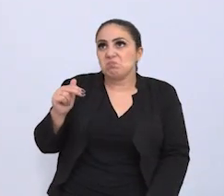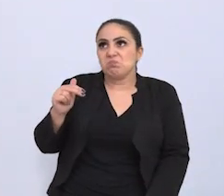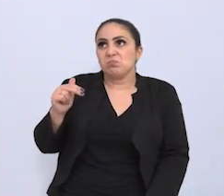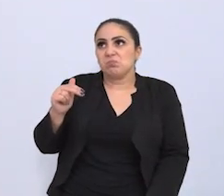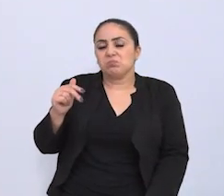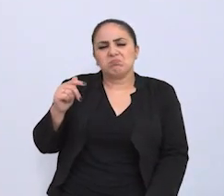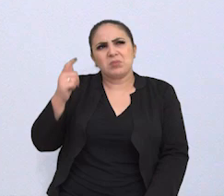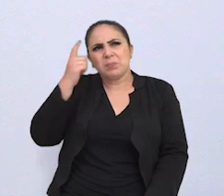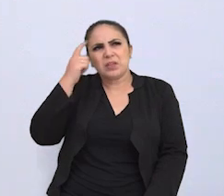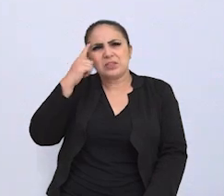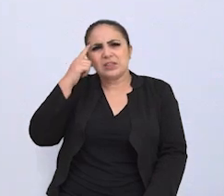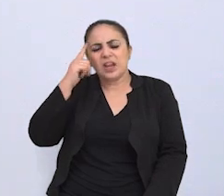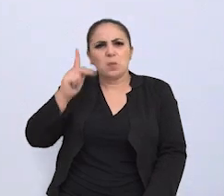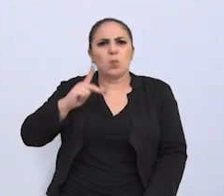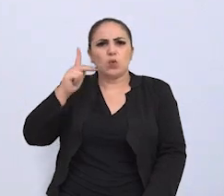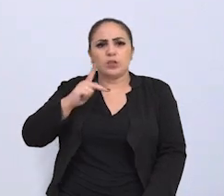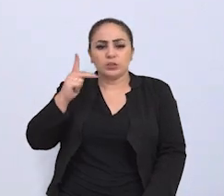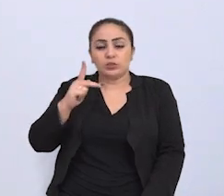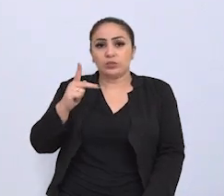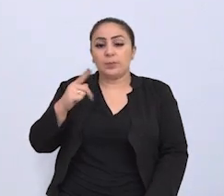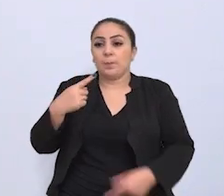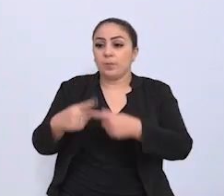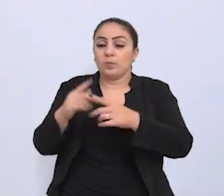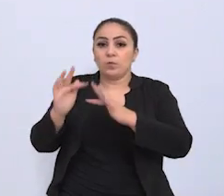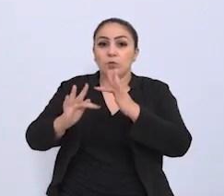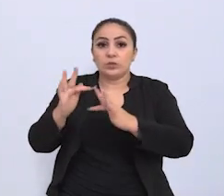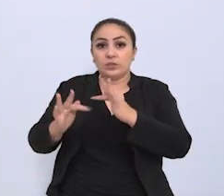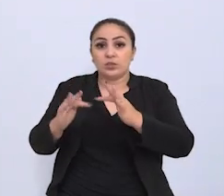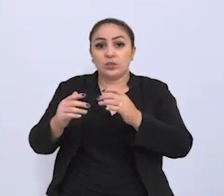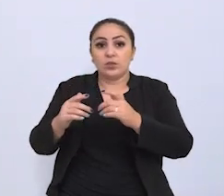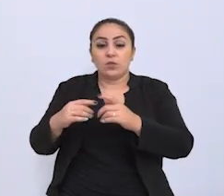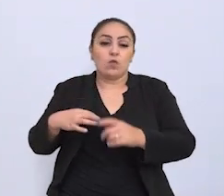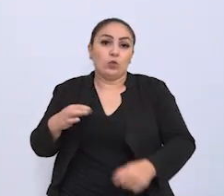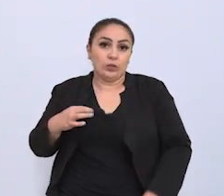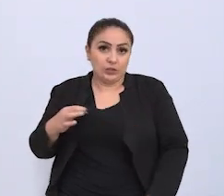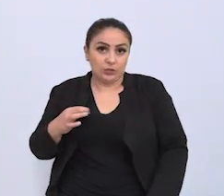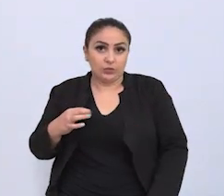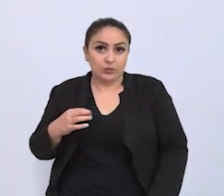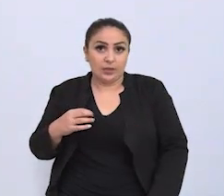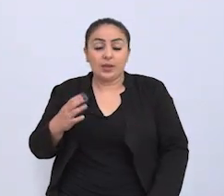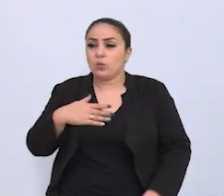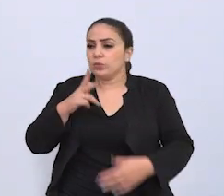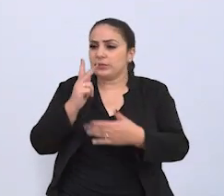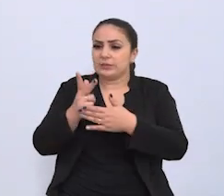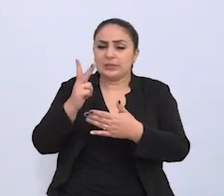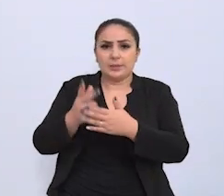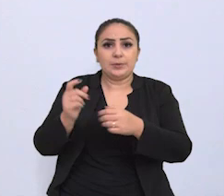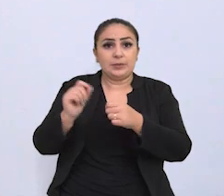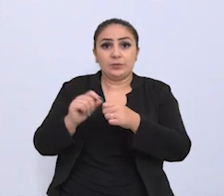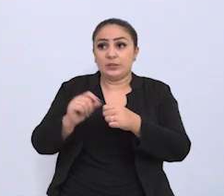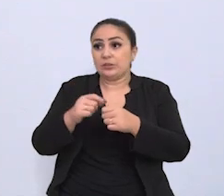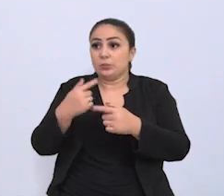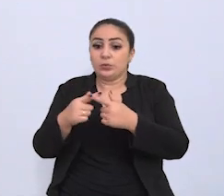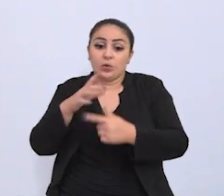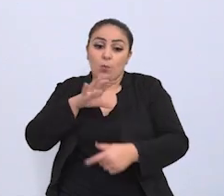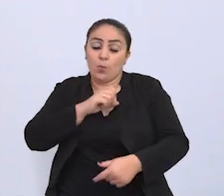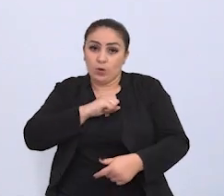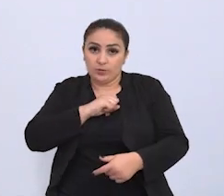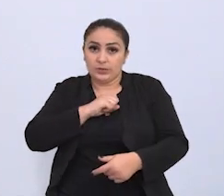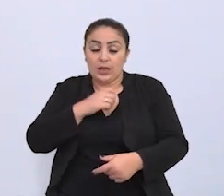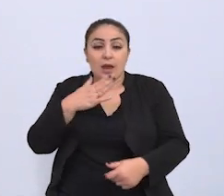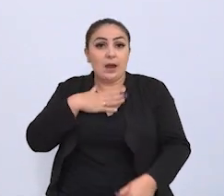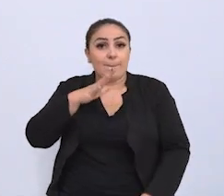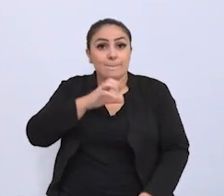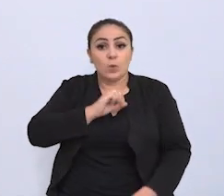almejei um cargo político em função do voluntariado. Isso eu sempre fiz por amor